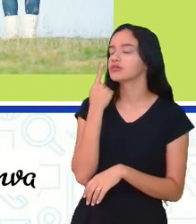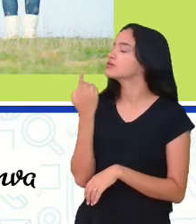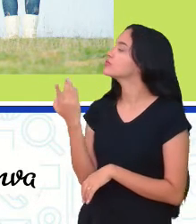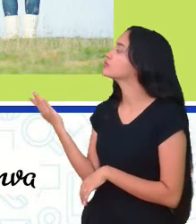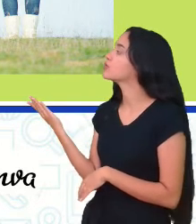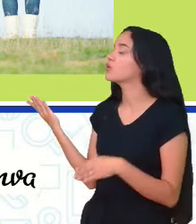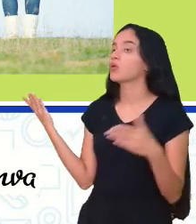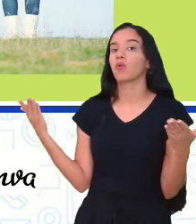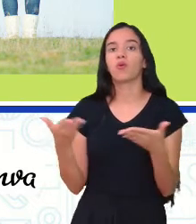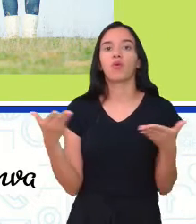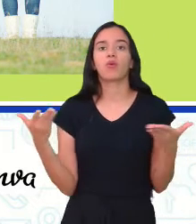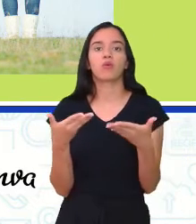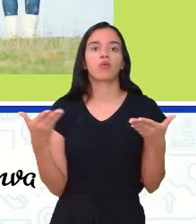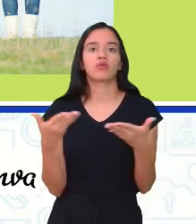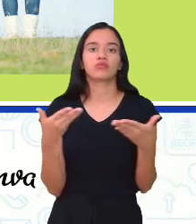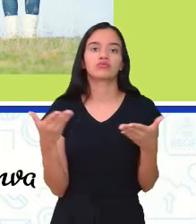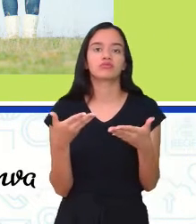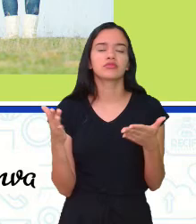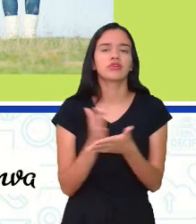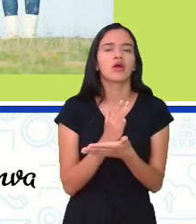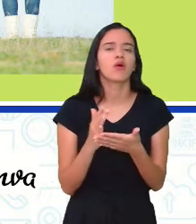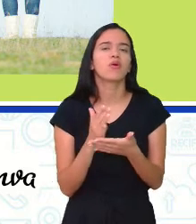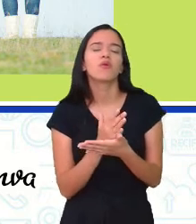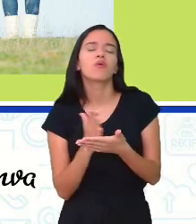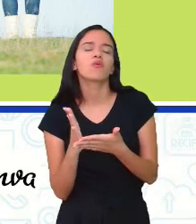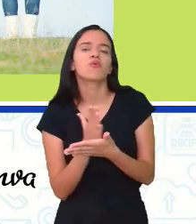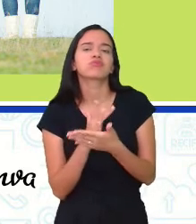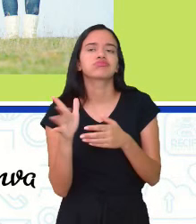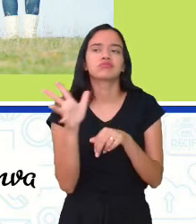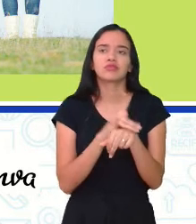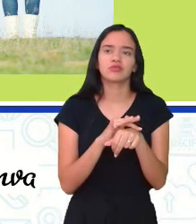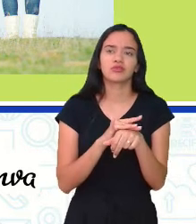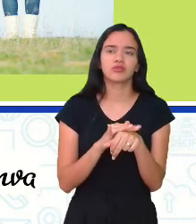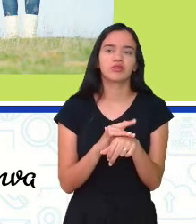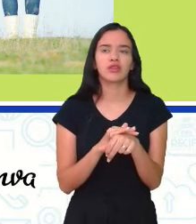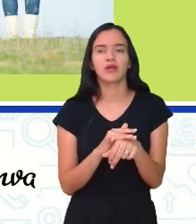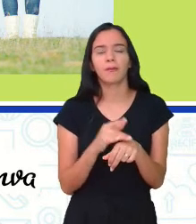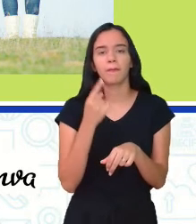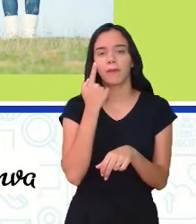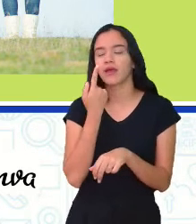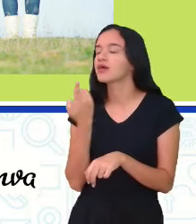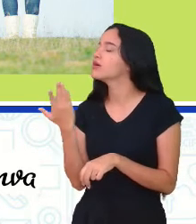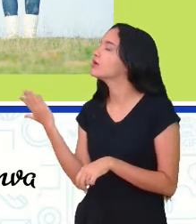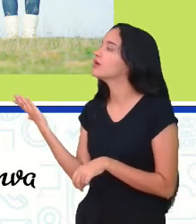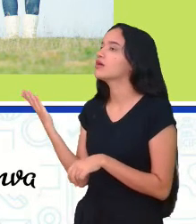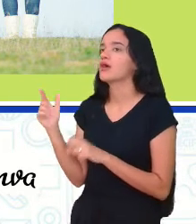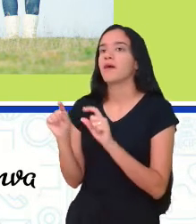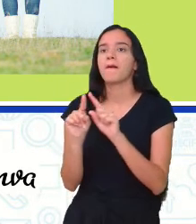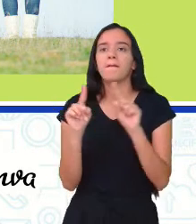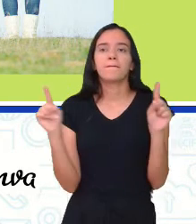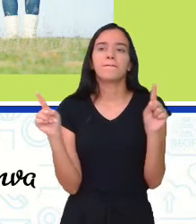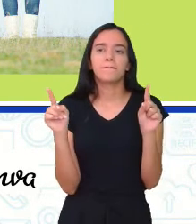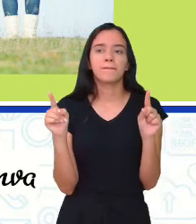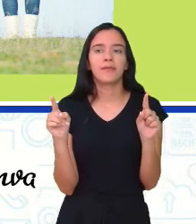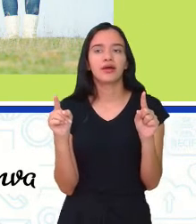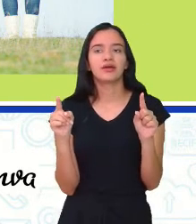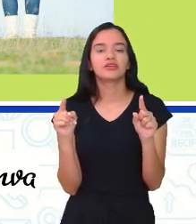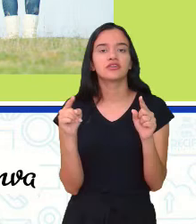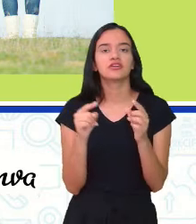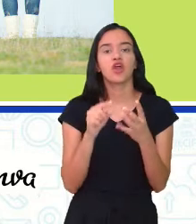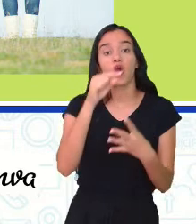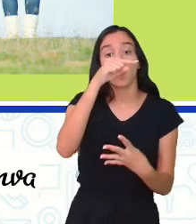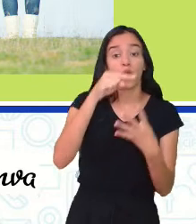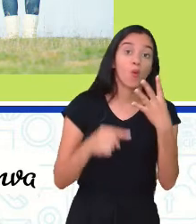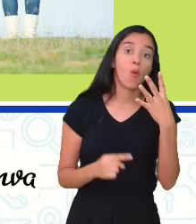falar hoje, algumas infecções sexualmente transmissíveis. não são só essas, mas eu elenquei assim, quatro